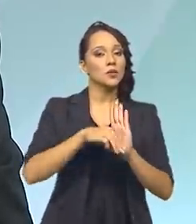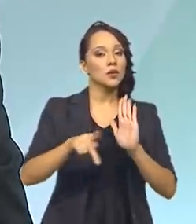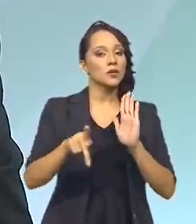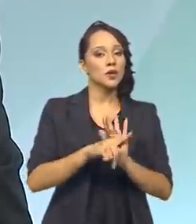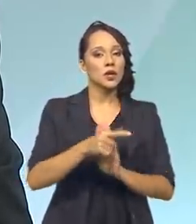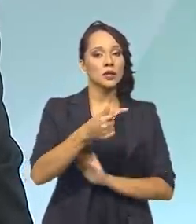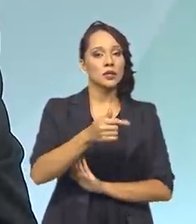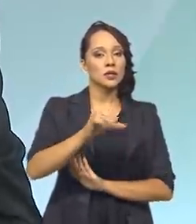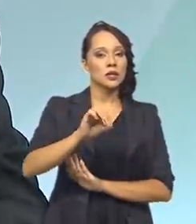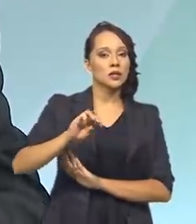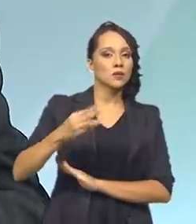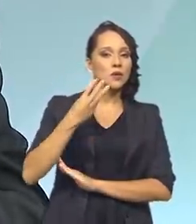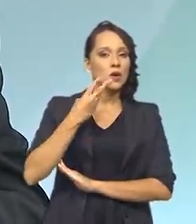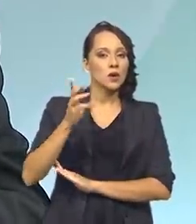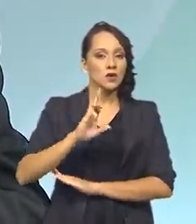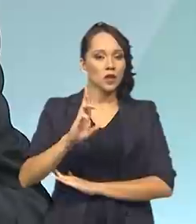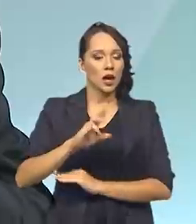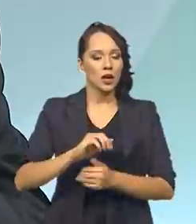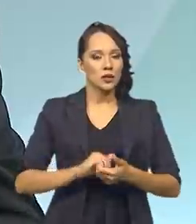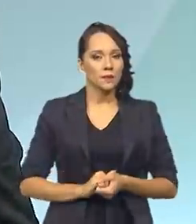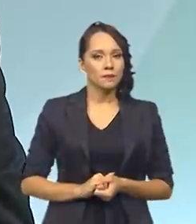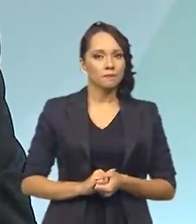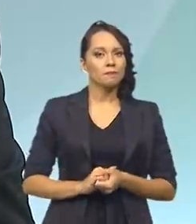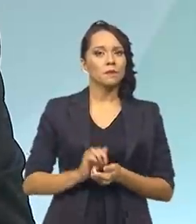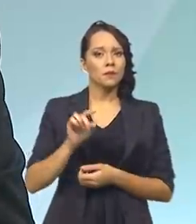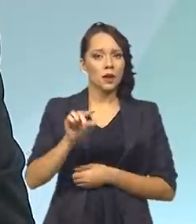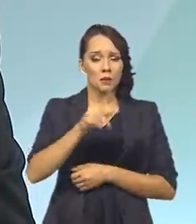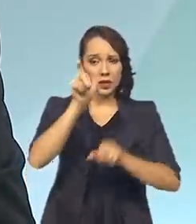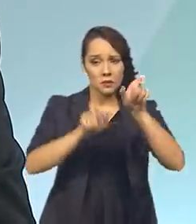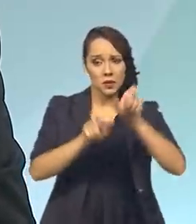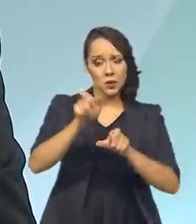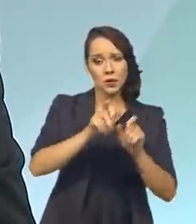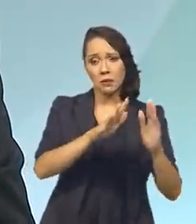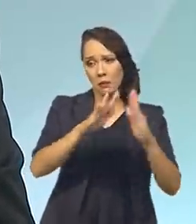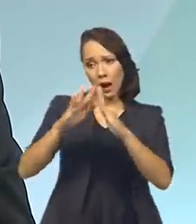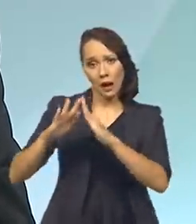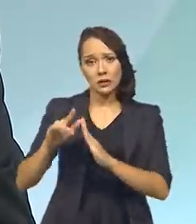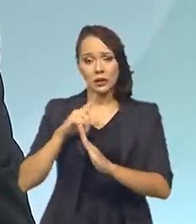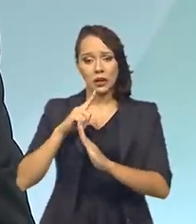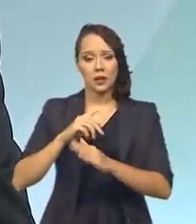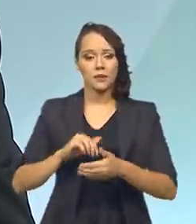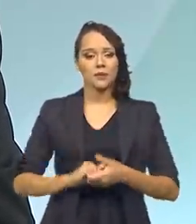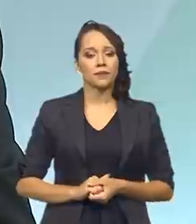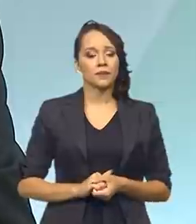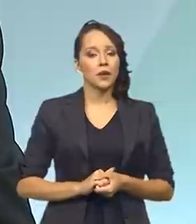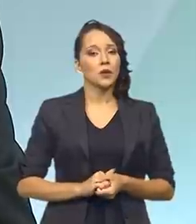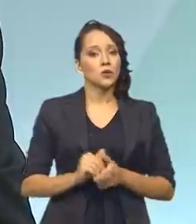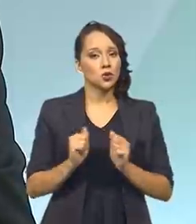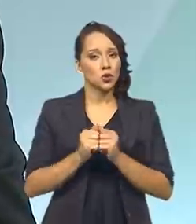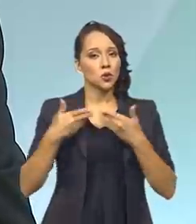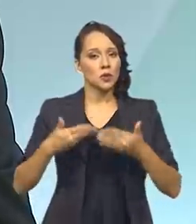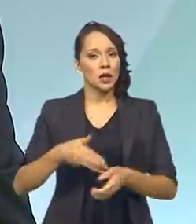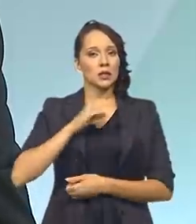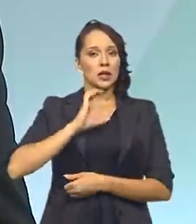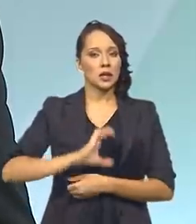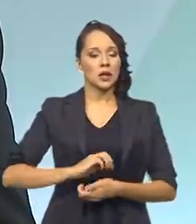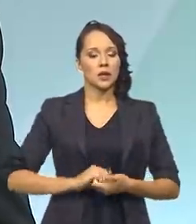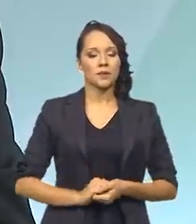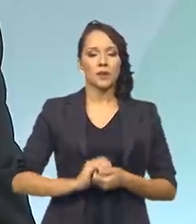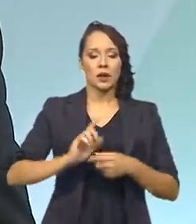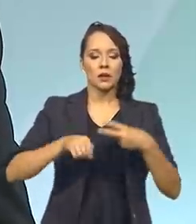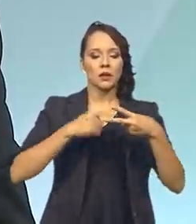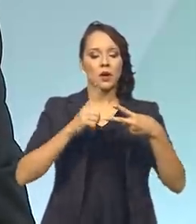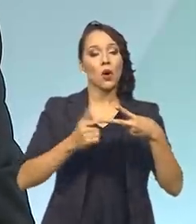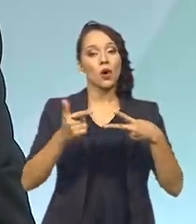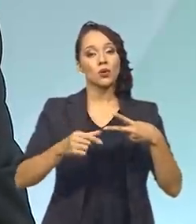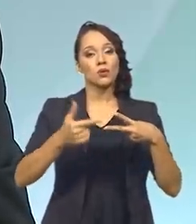milhões de reais para o abrigamento dessas pessoas, através do Ministério da Cidadania. Depois, um de 250